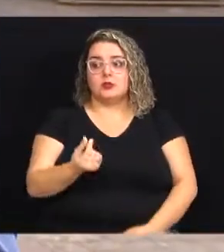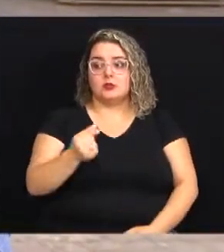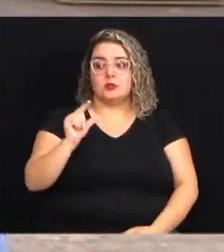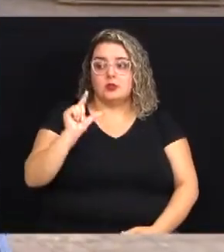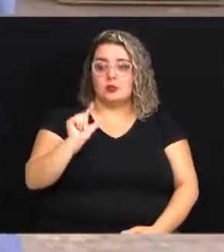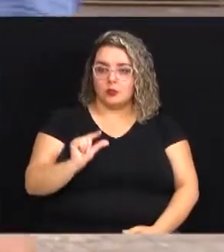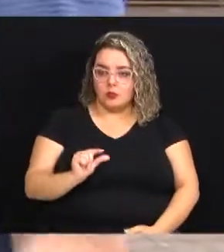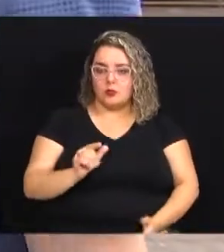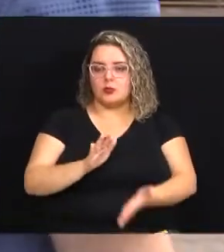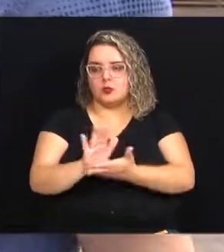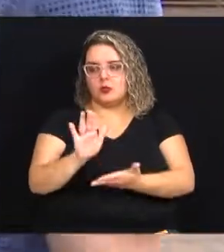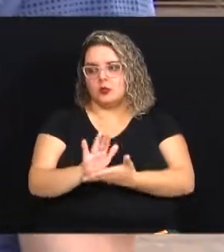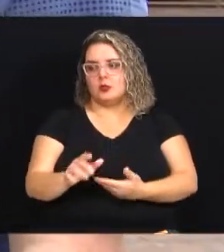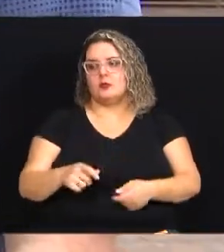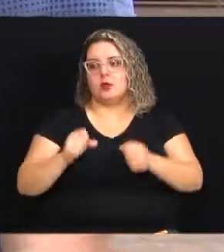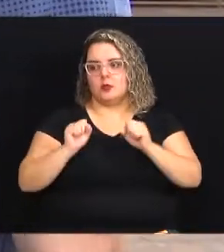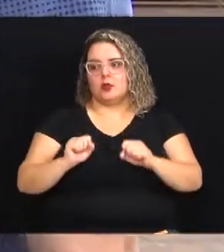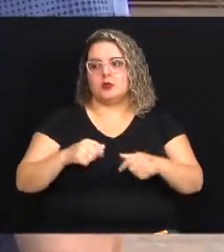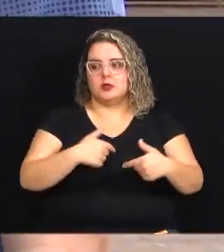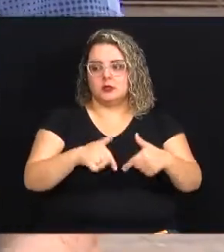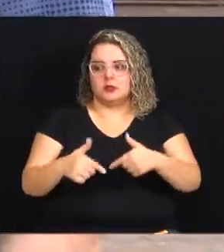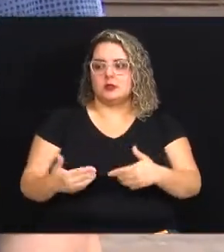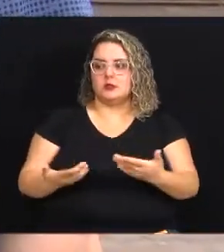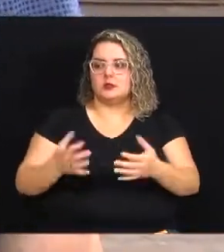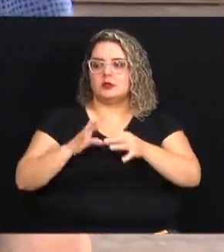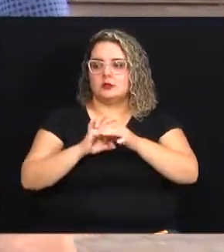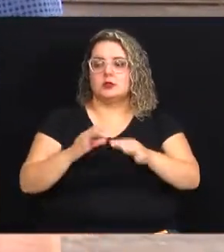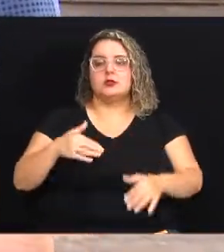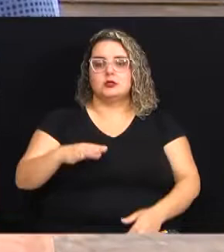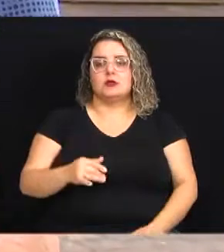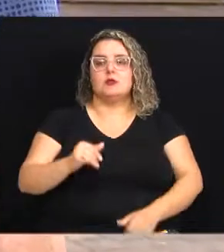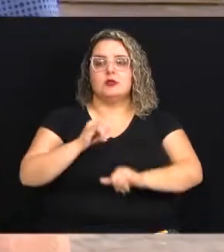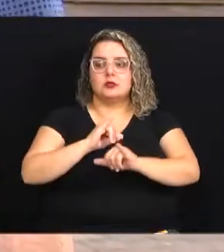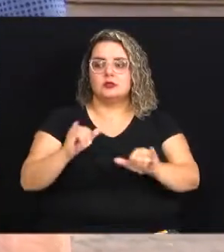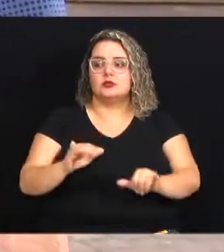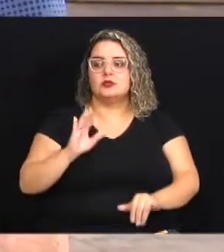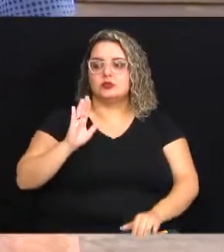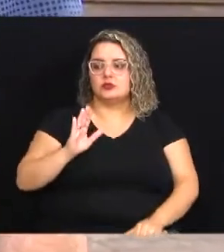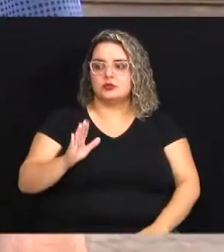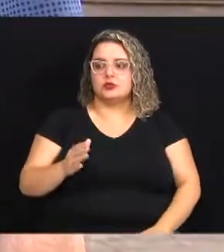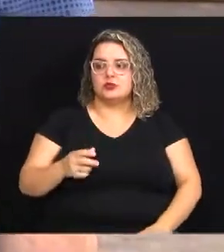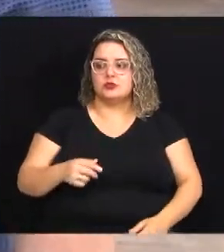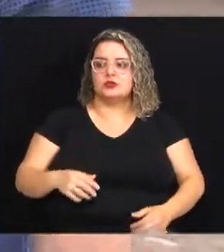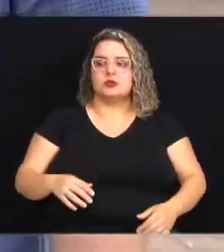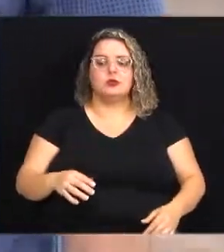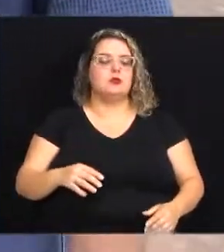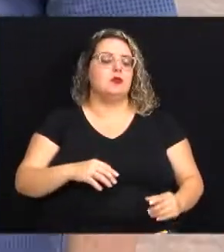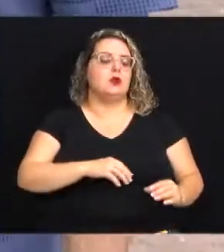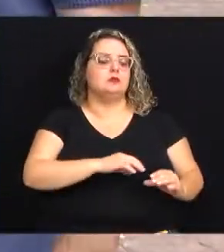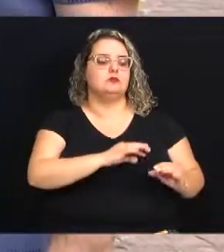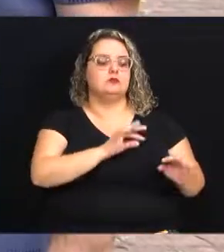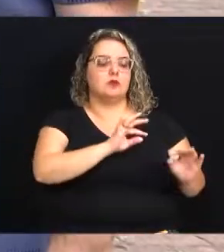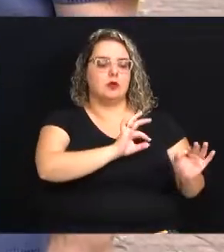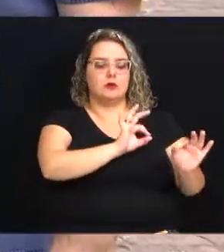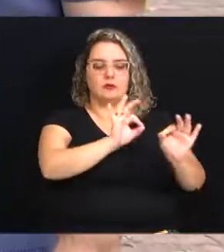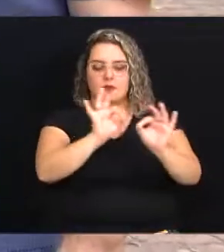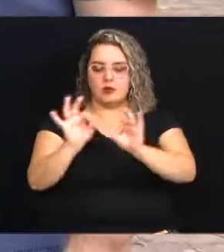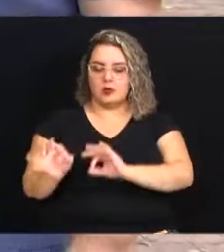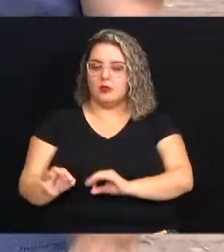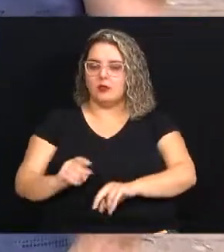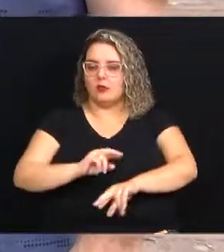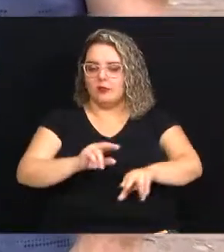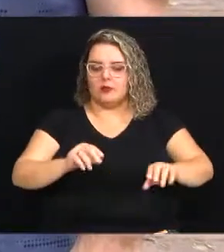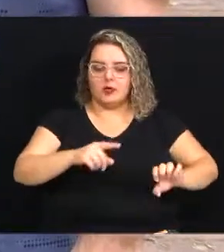custo possível para poder trabalhar Então a gente deixa aqui mais um recadinho a gente daqui a pouco vai fazer um tour aqui conversando com